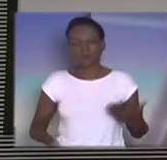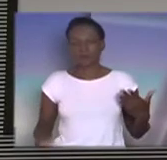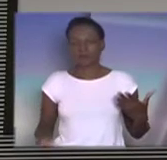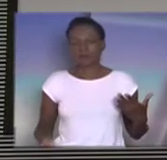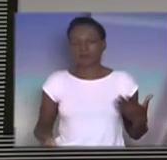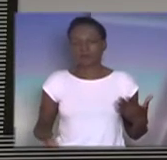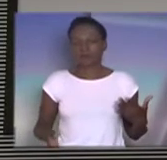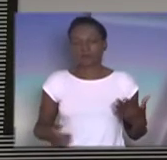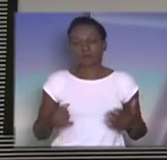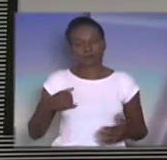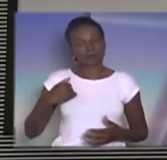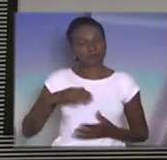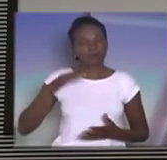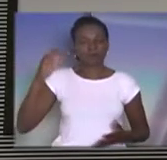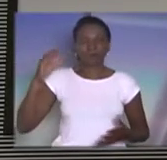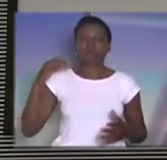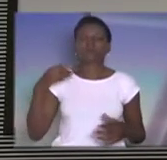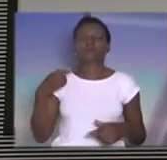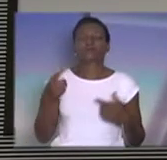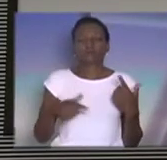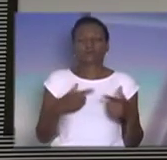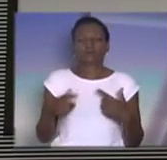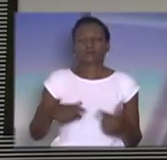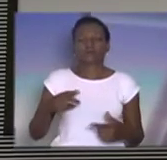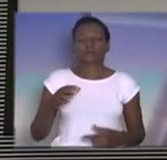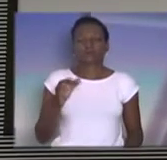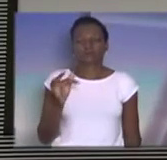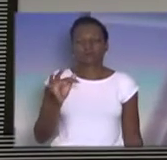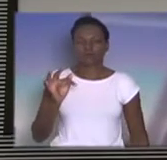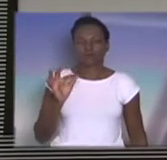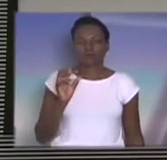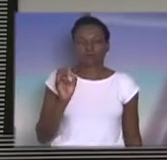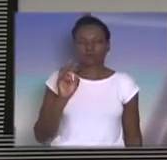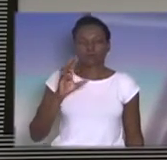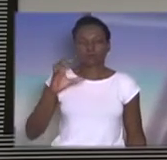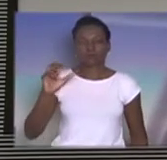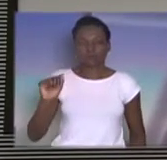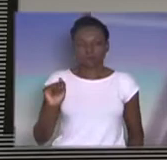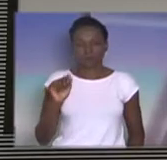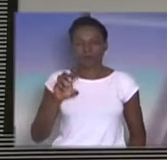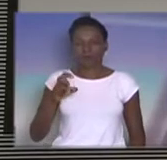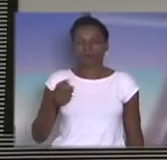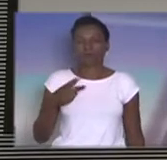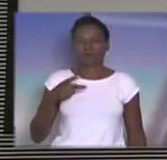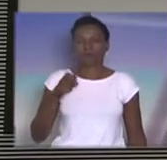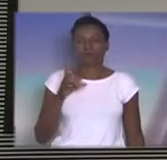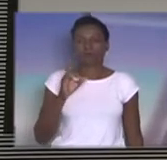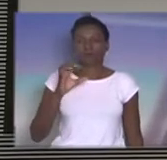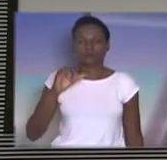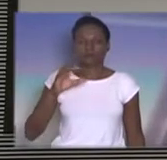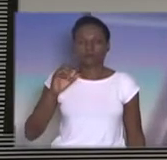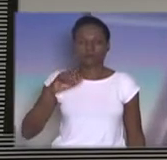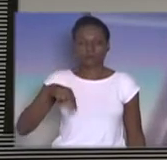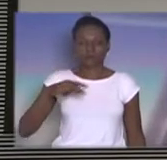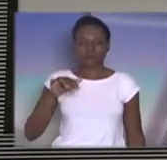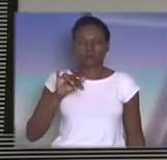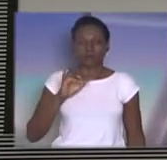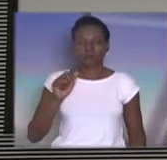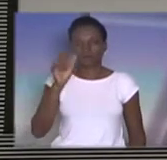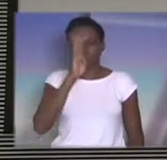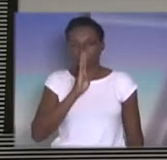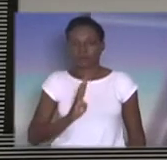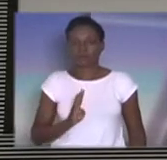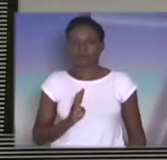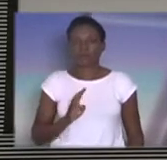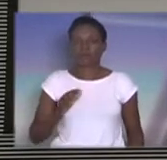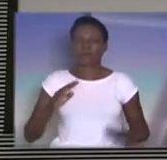veterano da Força Expedicionária Brasileira, nosso amigo, inclusive, conhecia toda a família, morava, inclusive, ao lado